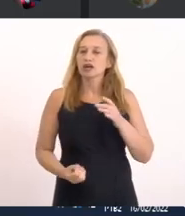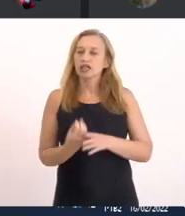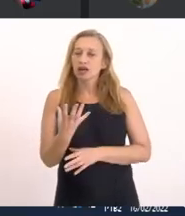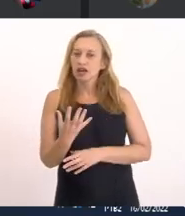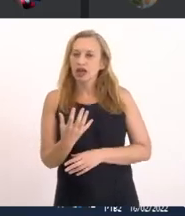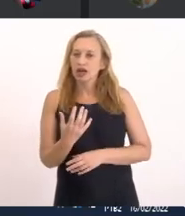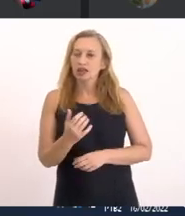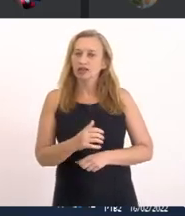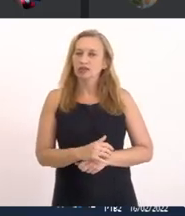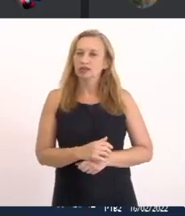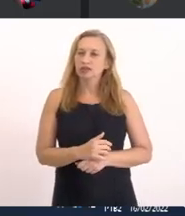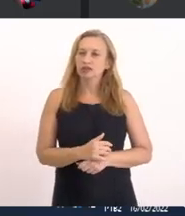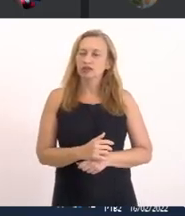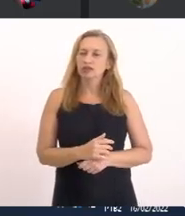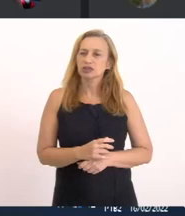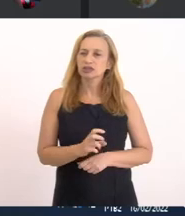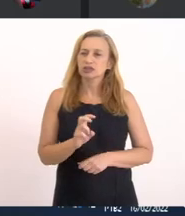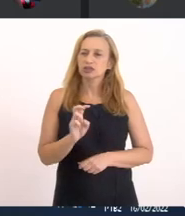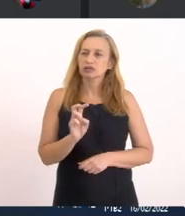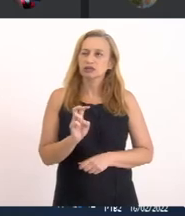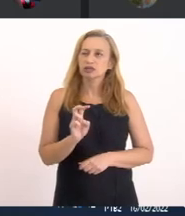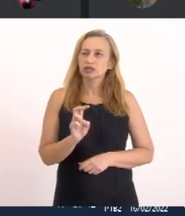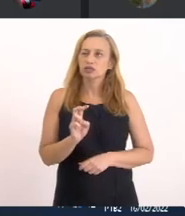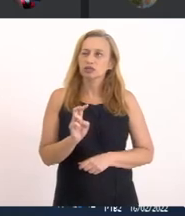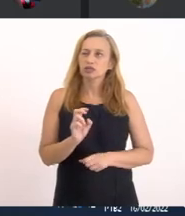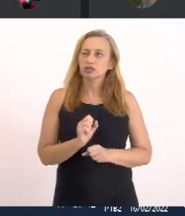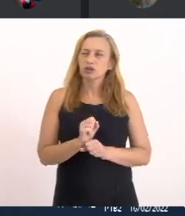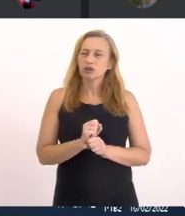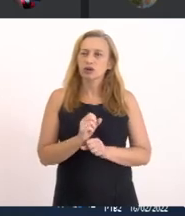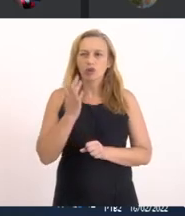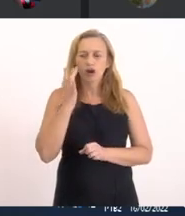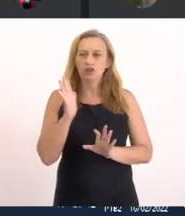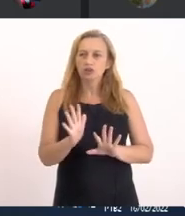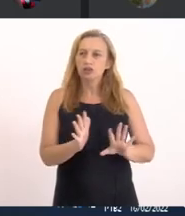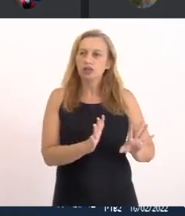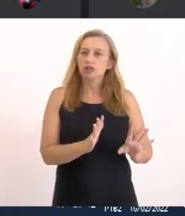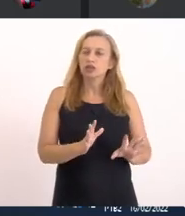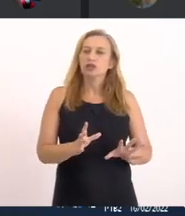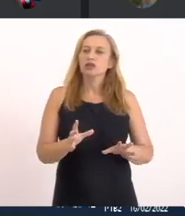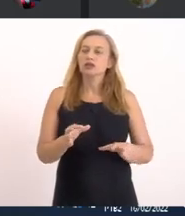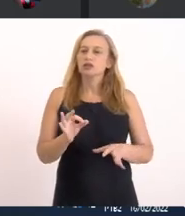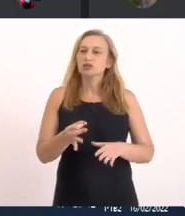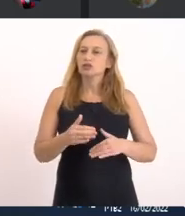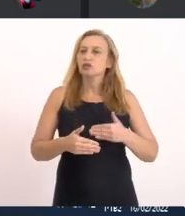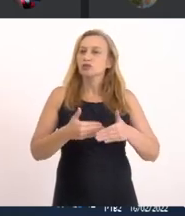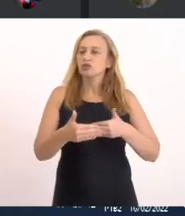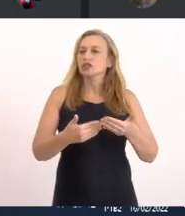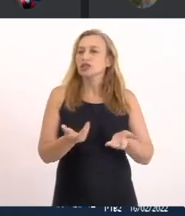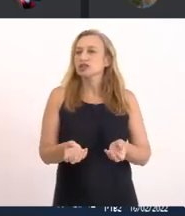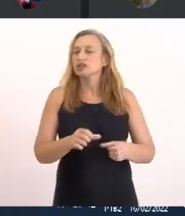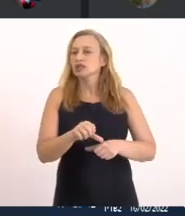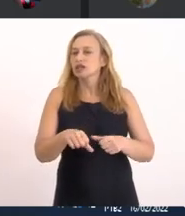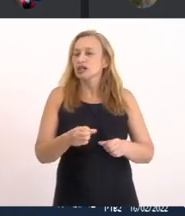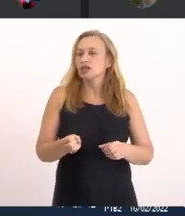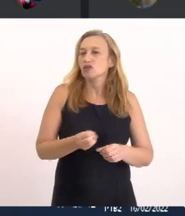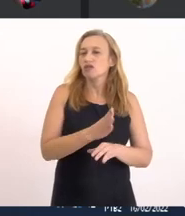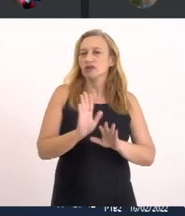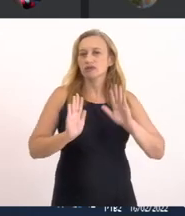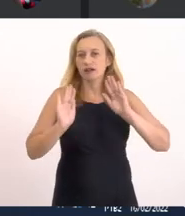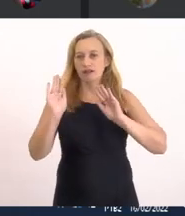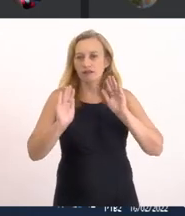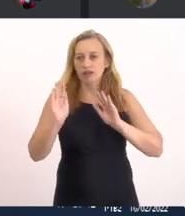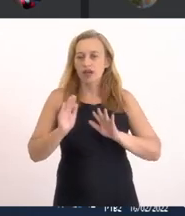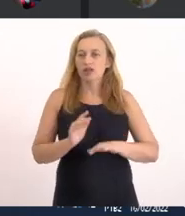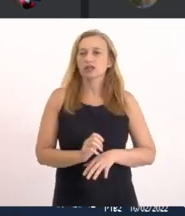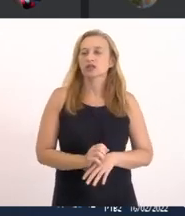2005 Se eu não estou enganado E na verdade Nós hoje estamos Inclusive Em processo de renovação Da licença Ela é